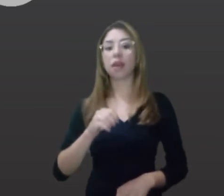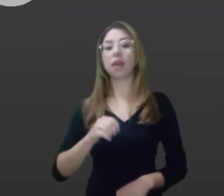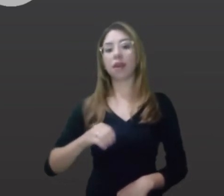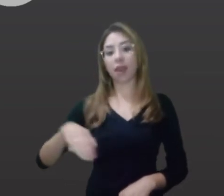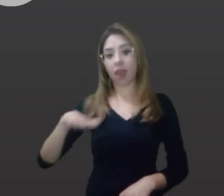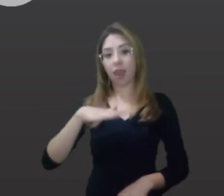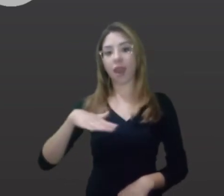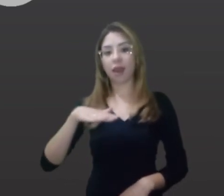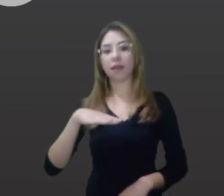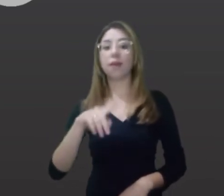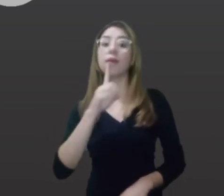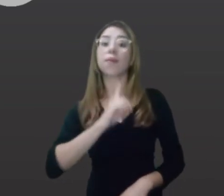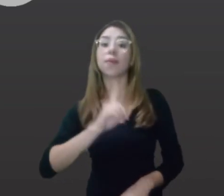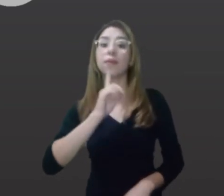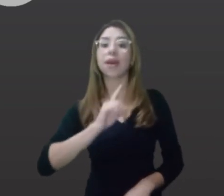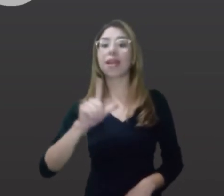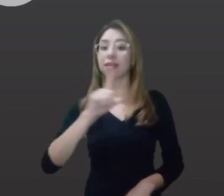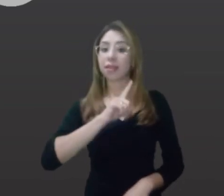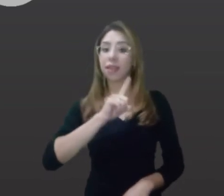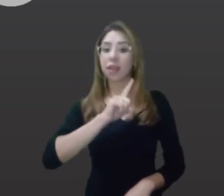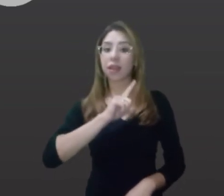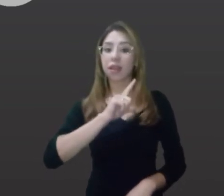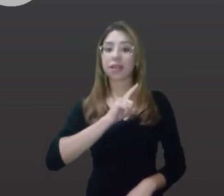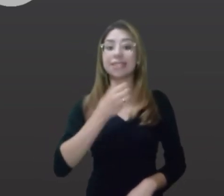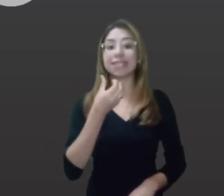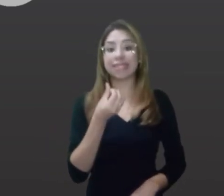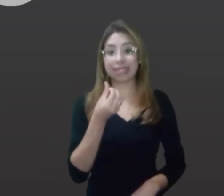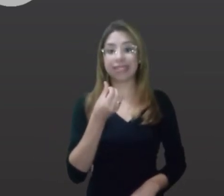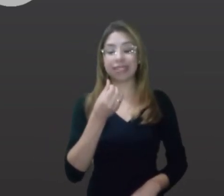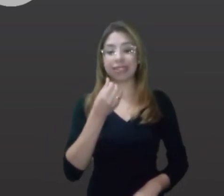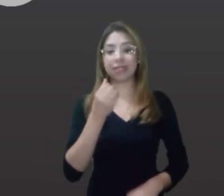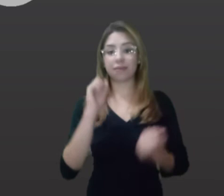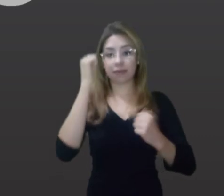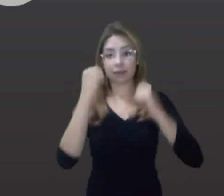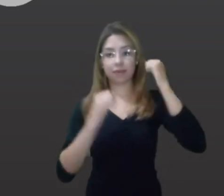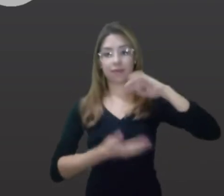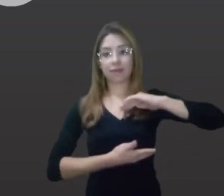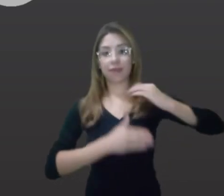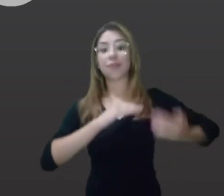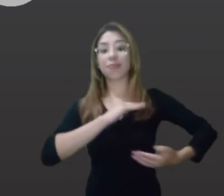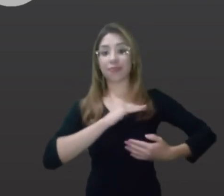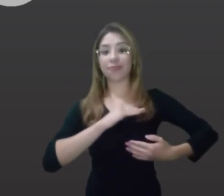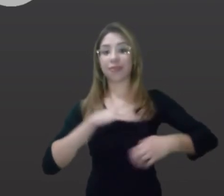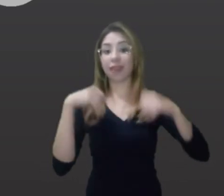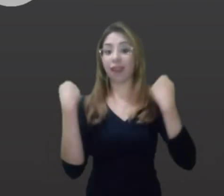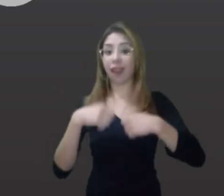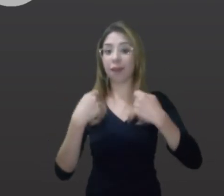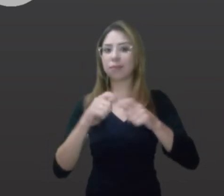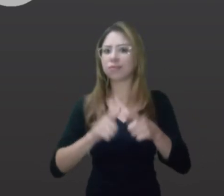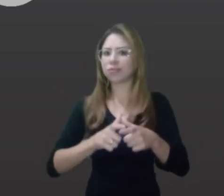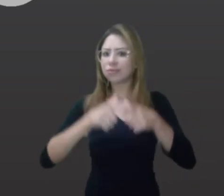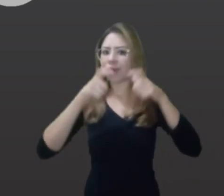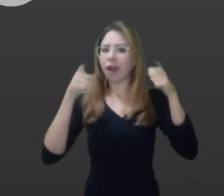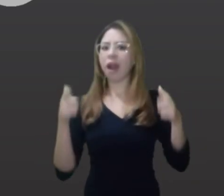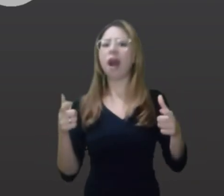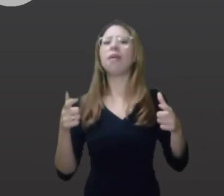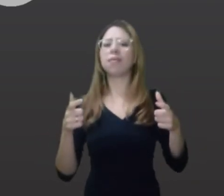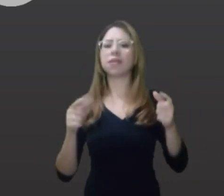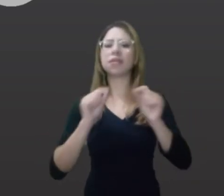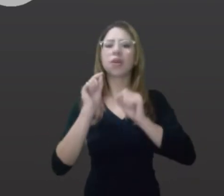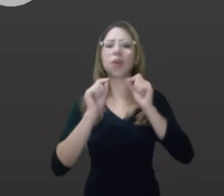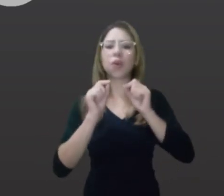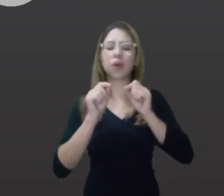município de Alfenas, seis mamógrafos disponíveis aos nossos pacientes, o que nos possibilita a capacidade